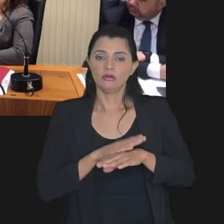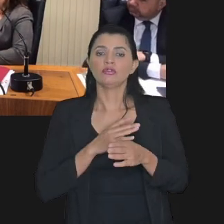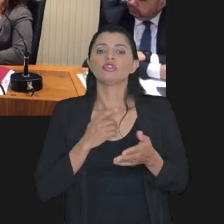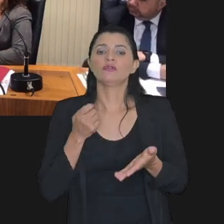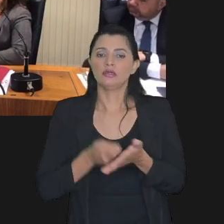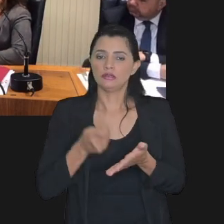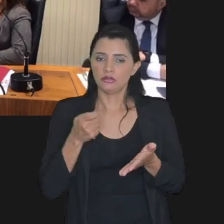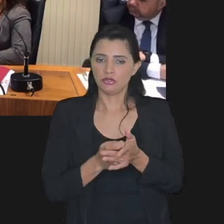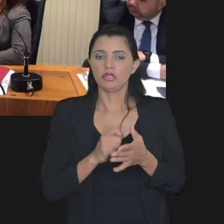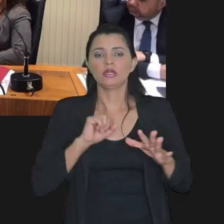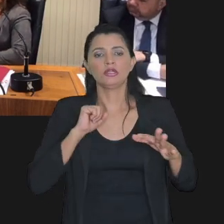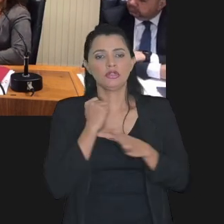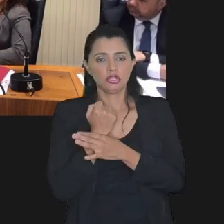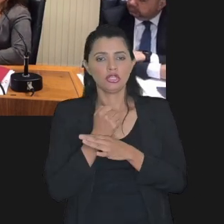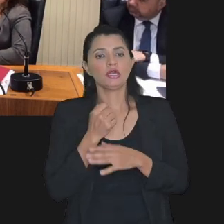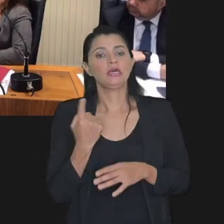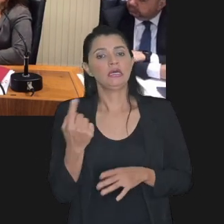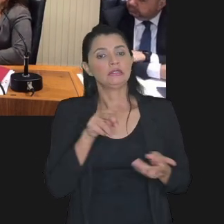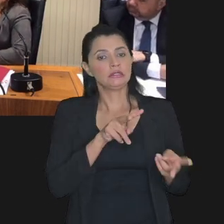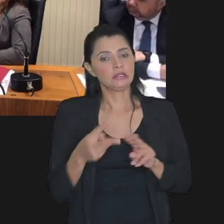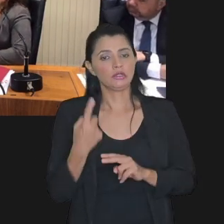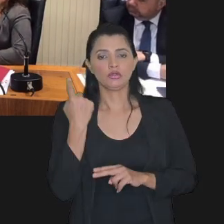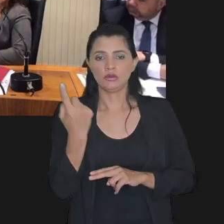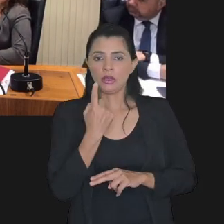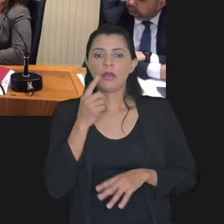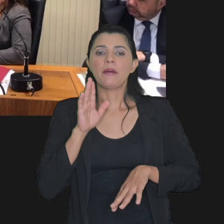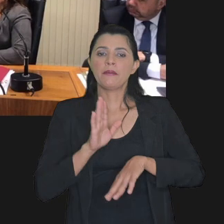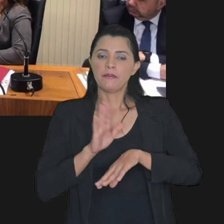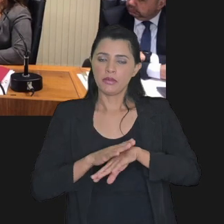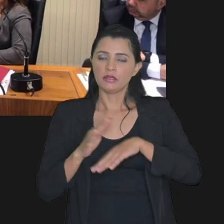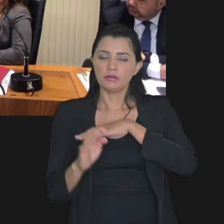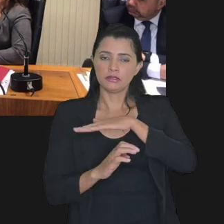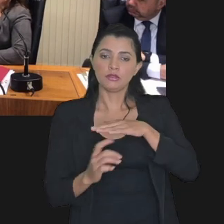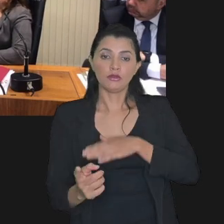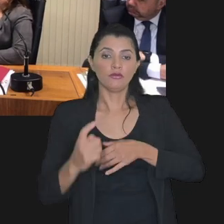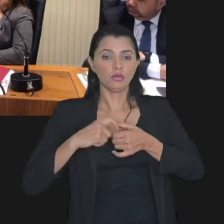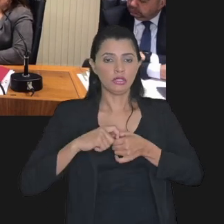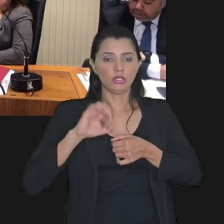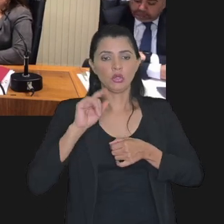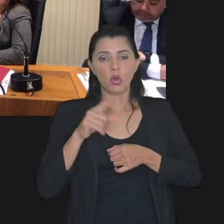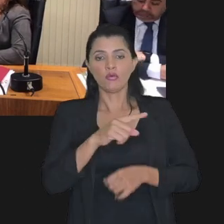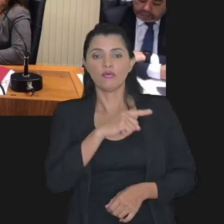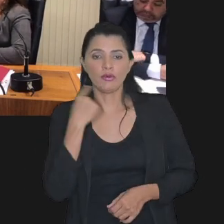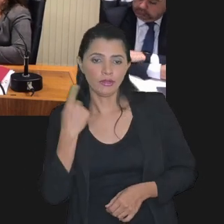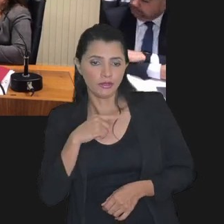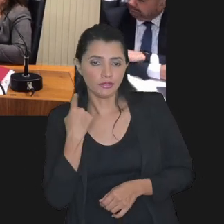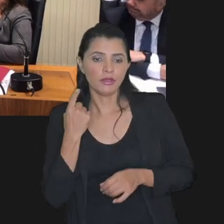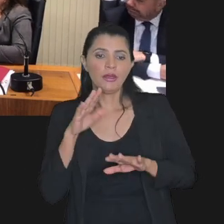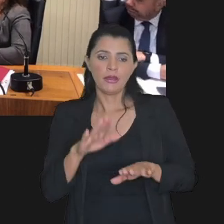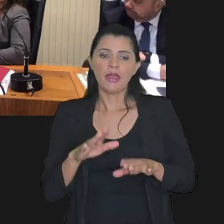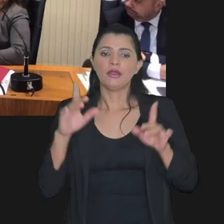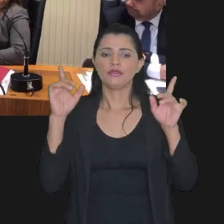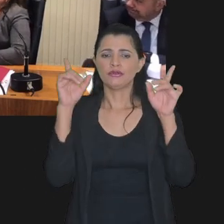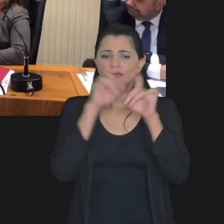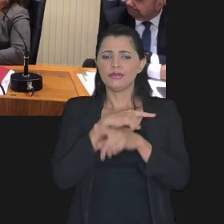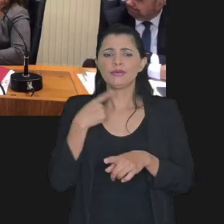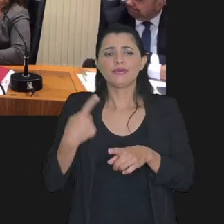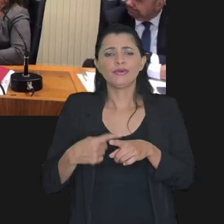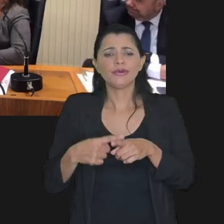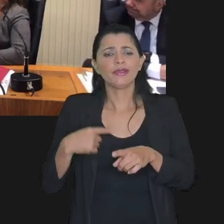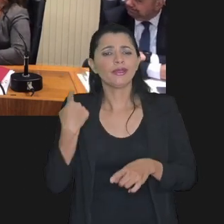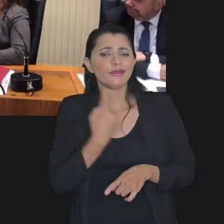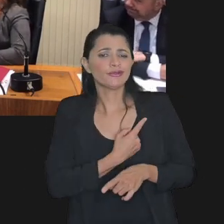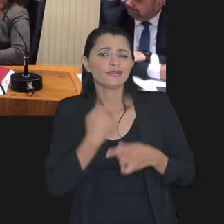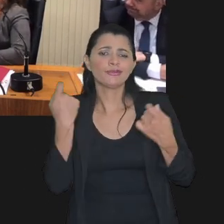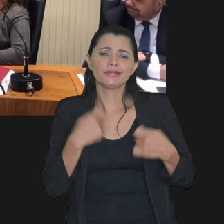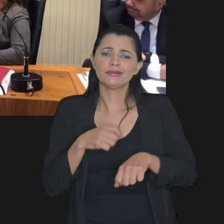garantia na transação individual mesmo de pessoas jurídicas em recuperação judicial ou falida falida mas complicado falida na verdade